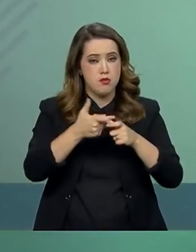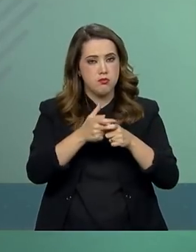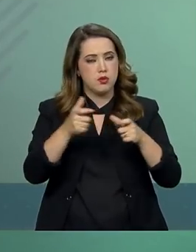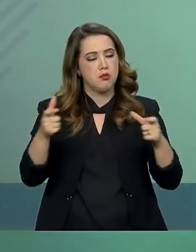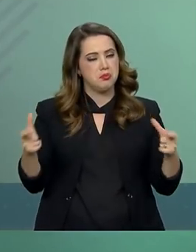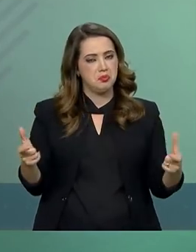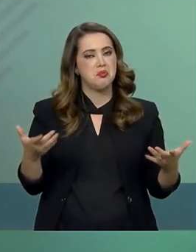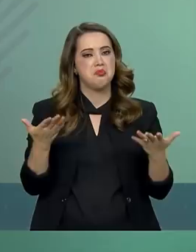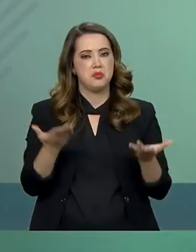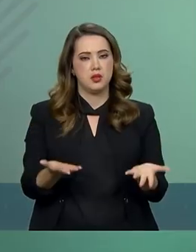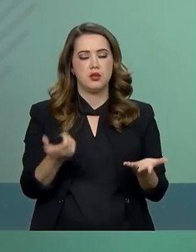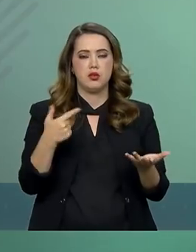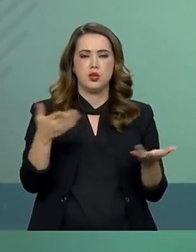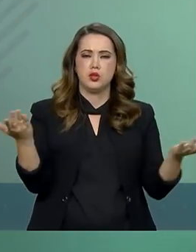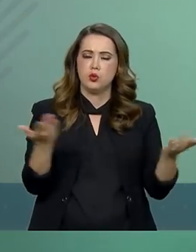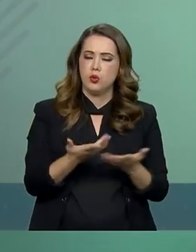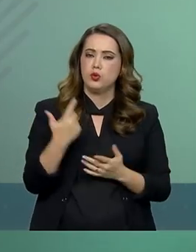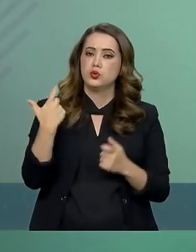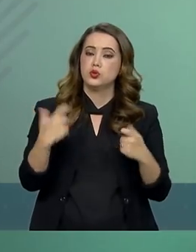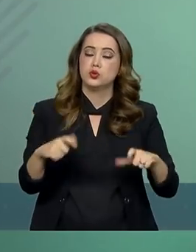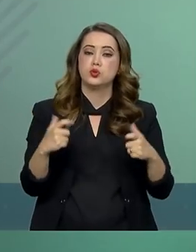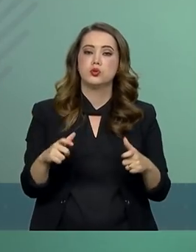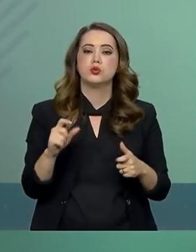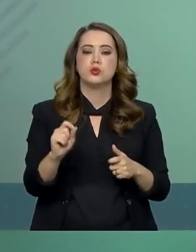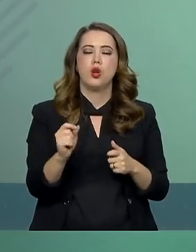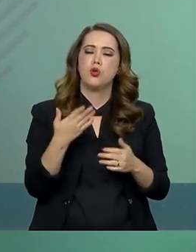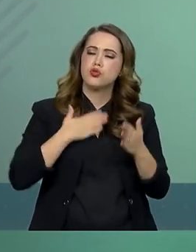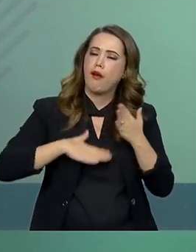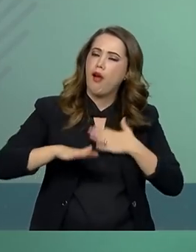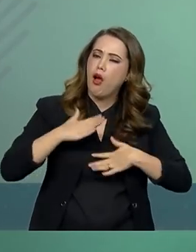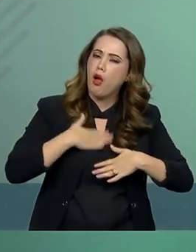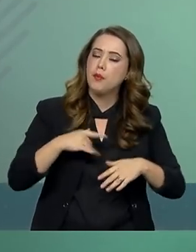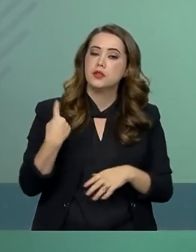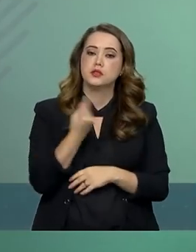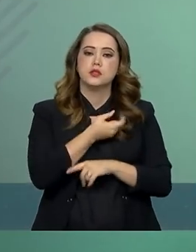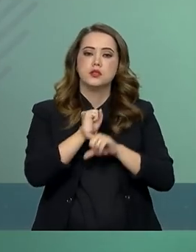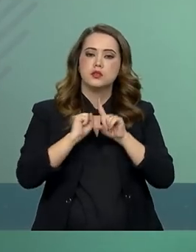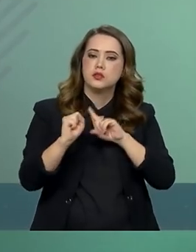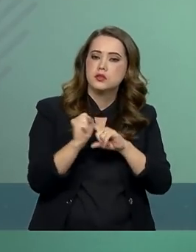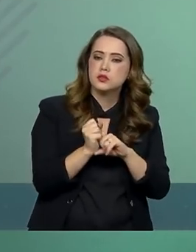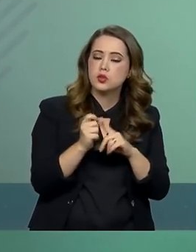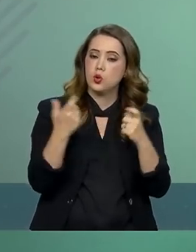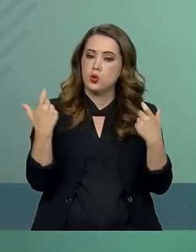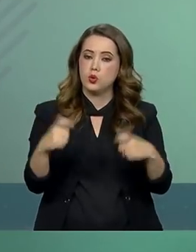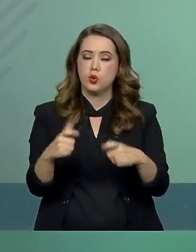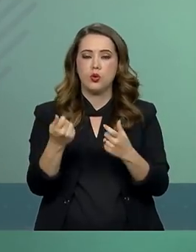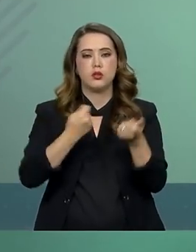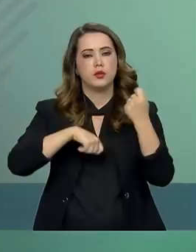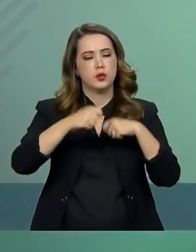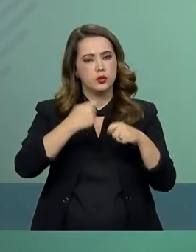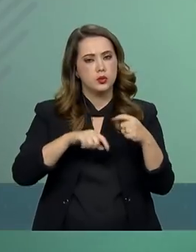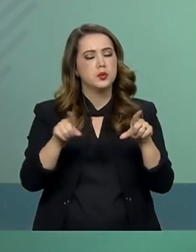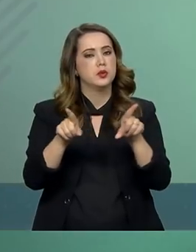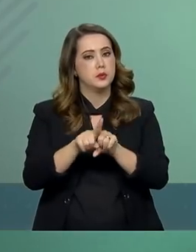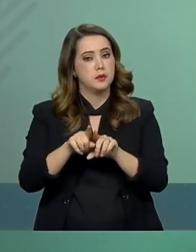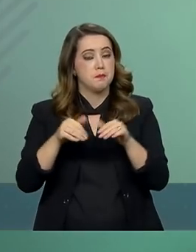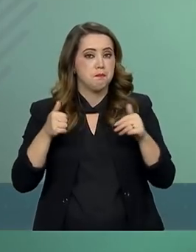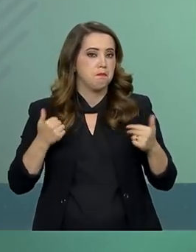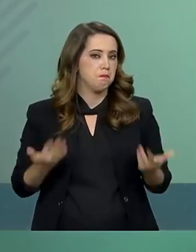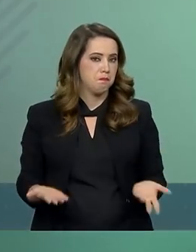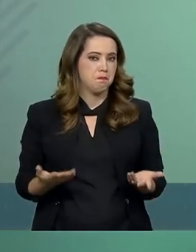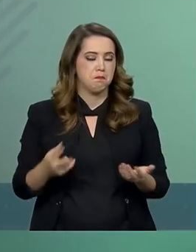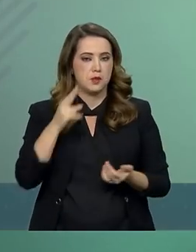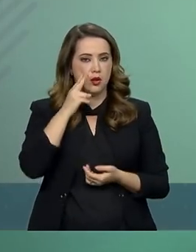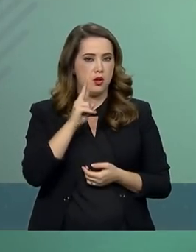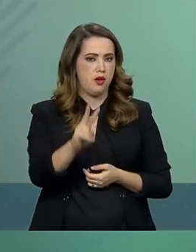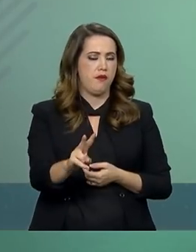o ambiente de tranquilidade da nossa sociedade, o ambiente econômico. Então, me